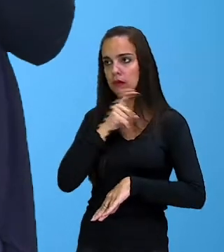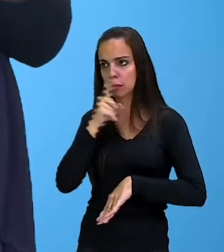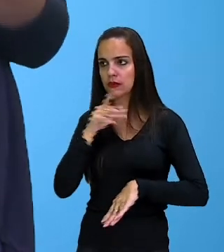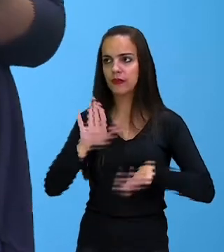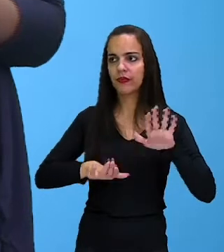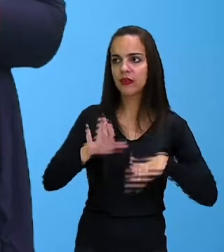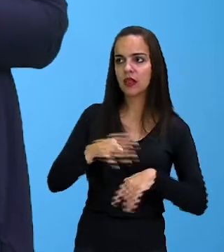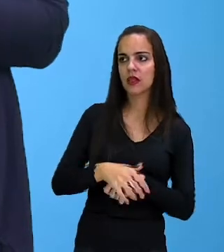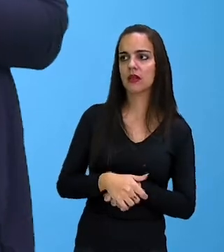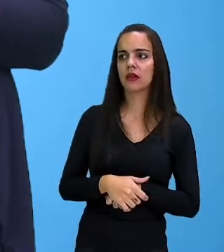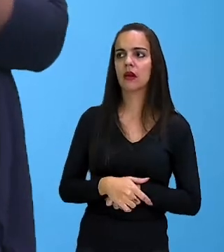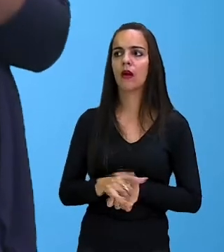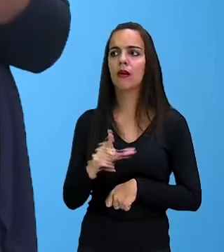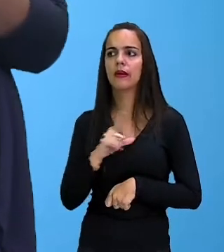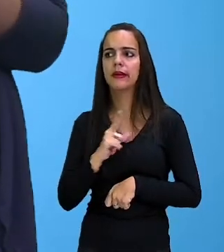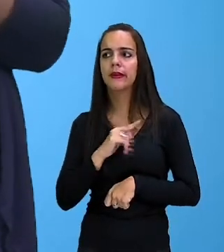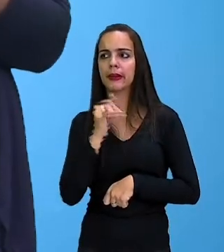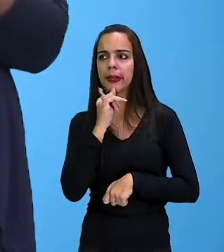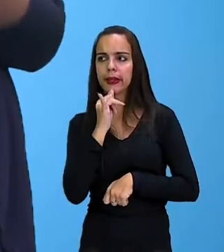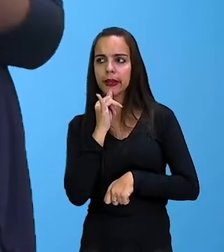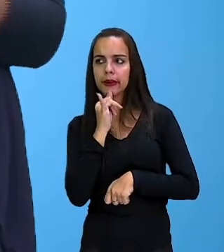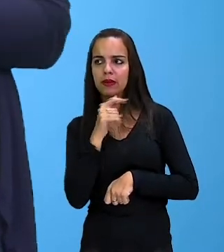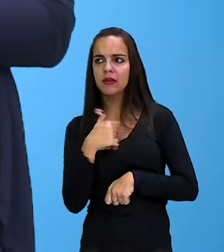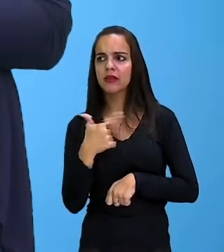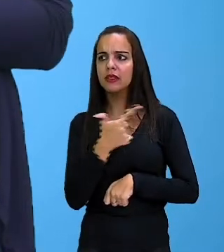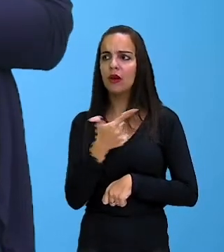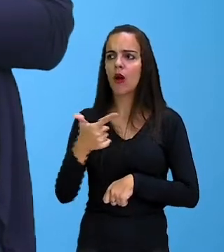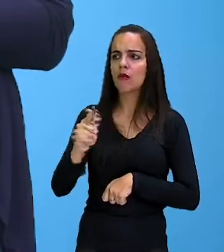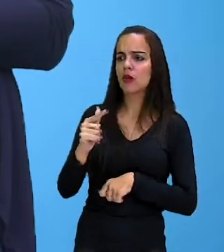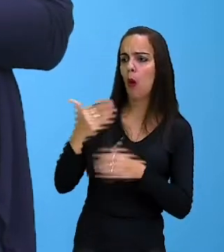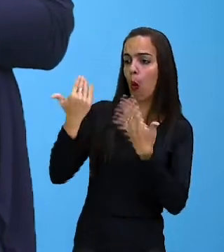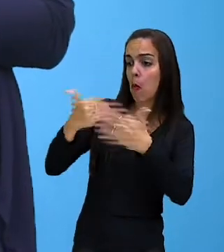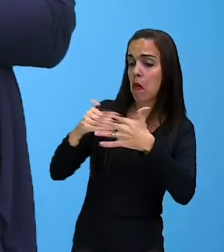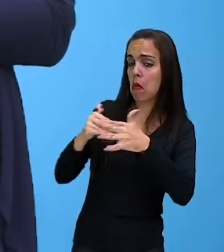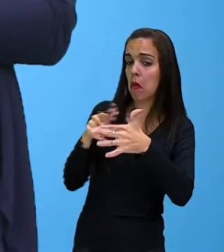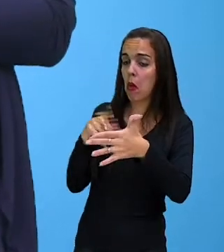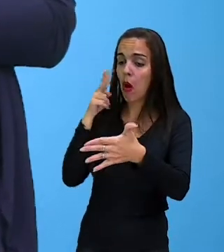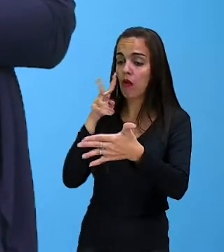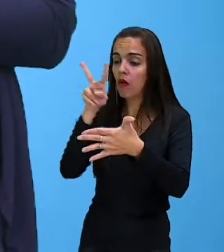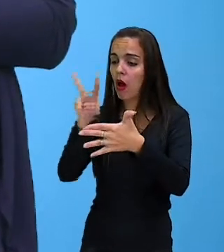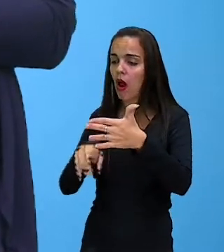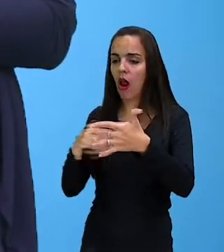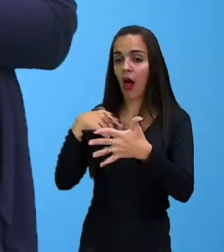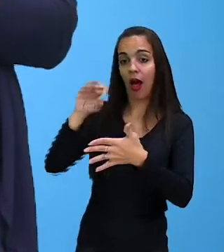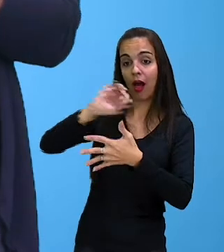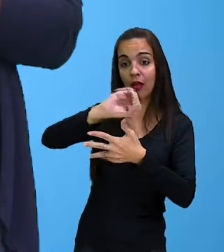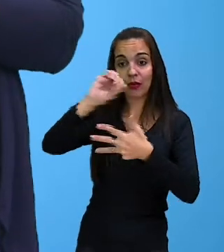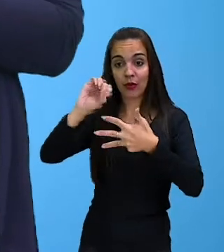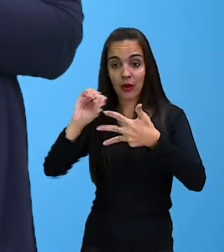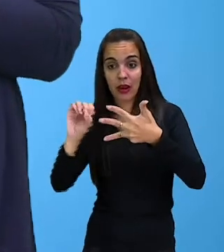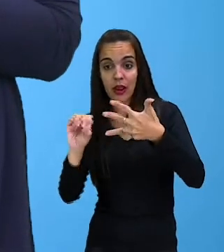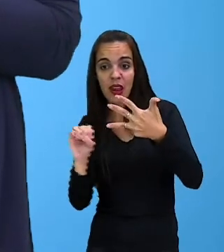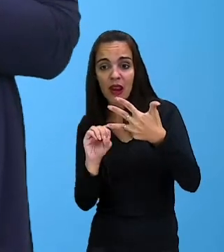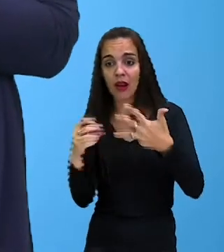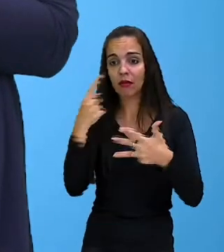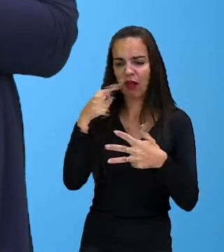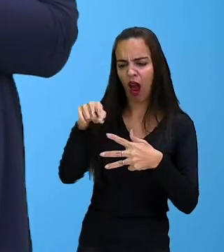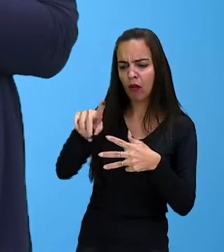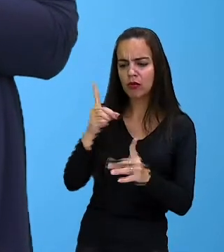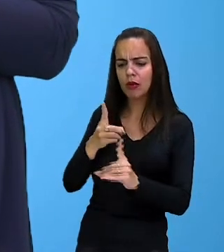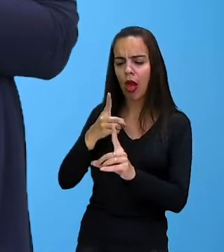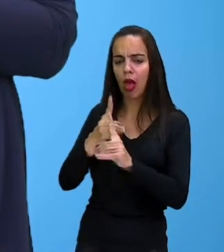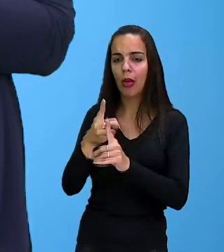Enem ou em outra prova que você vai fazer, você observa que há duas